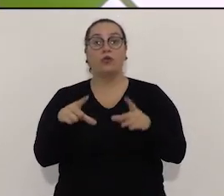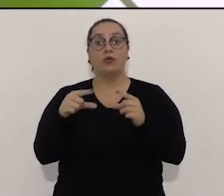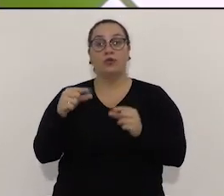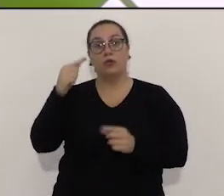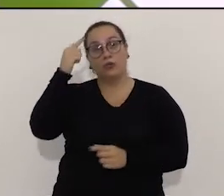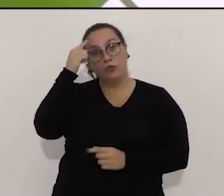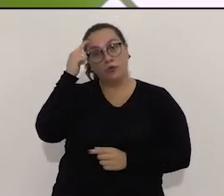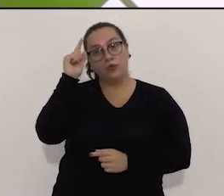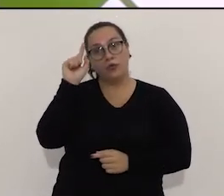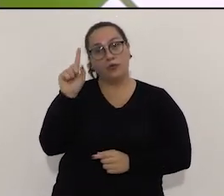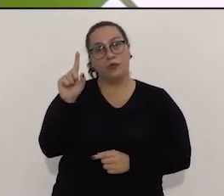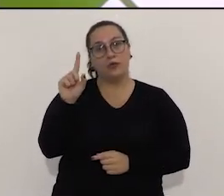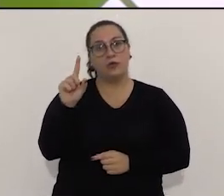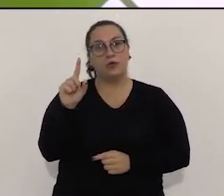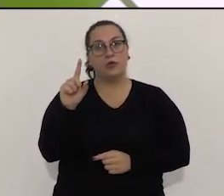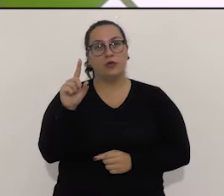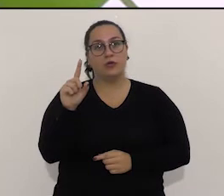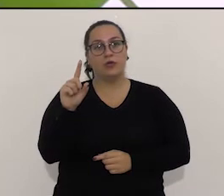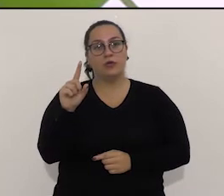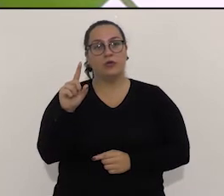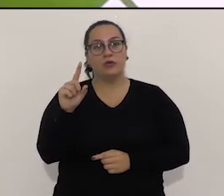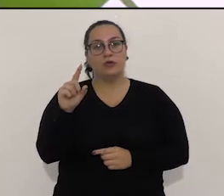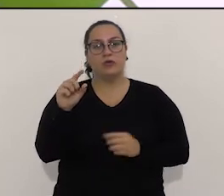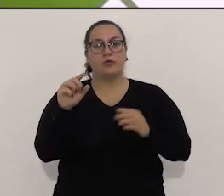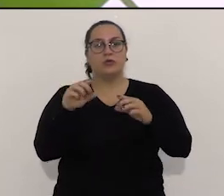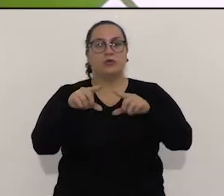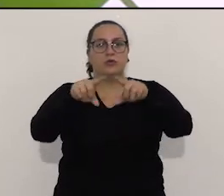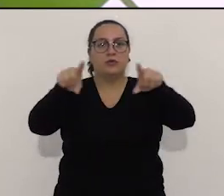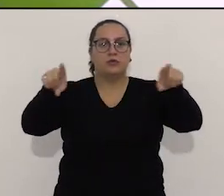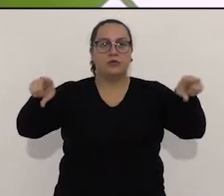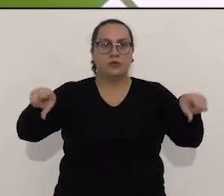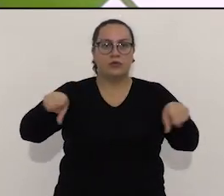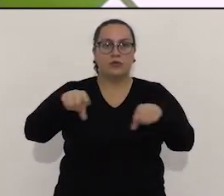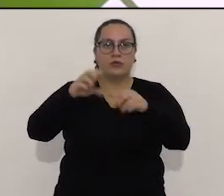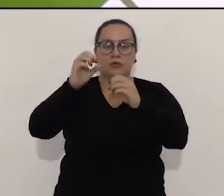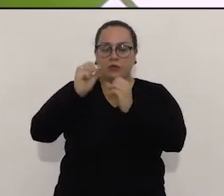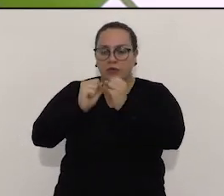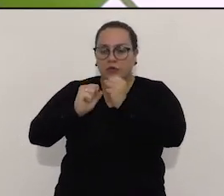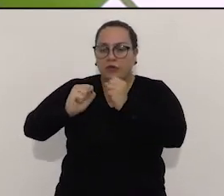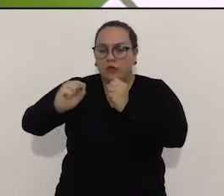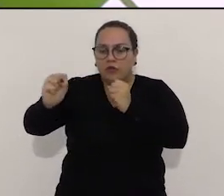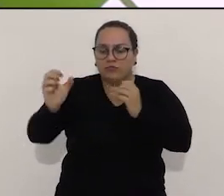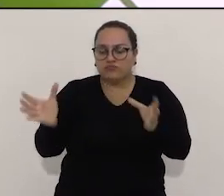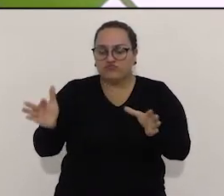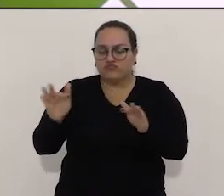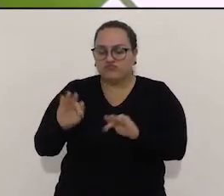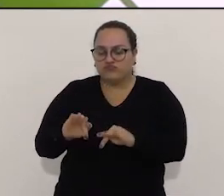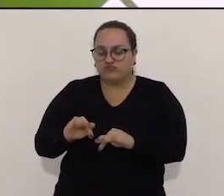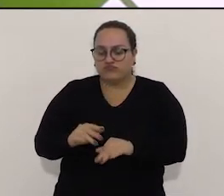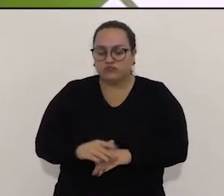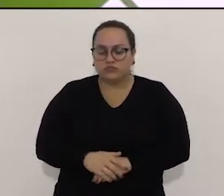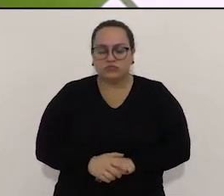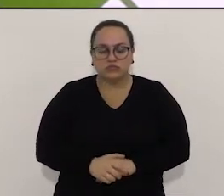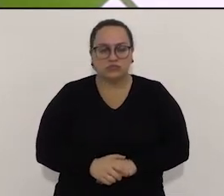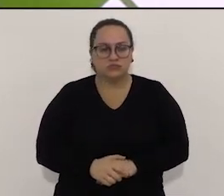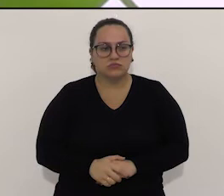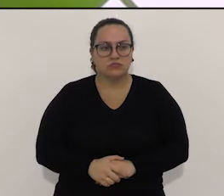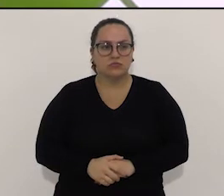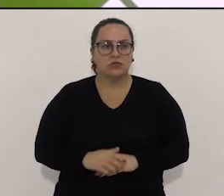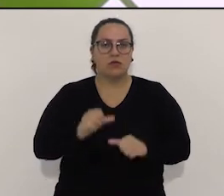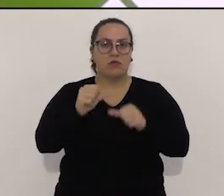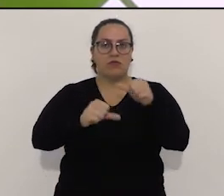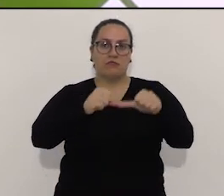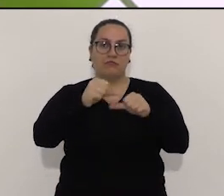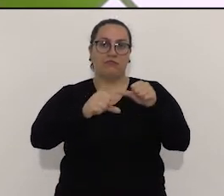A nossa ideia, acho que não só as escolas municipais, mas de umas quadras esportivas que estão extremamente deterioradas. Nós queremos assumir o compromisso que nós